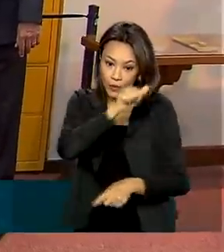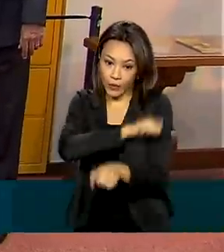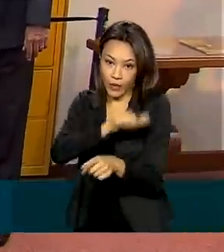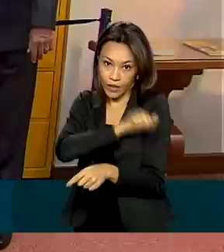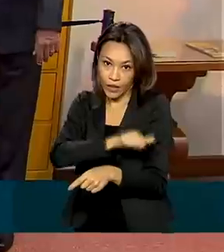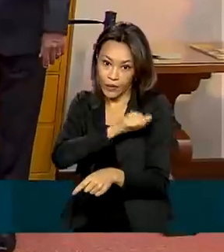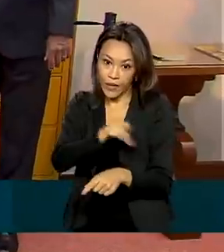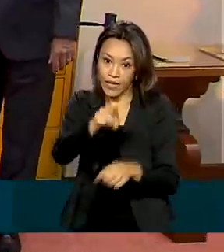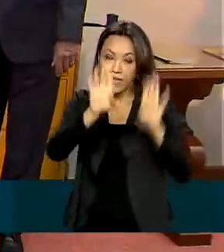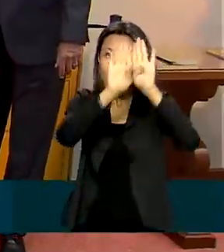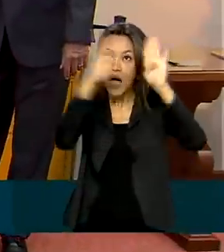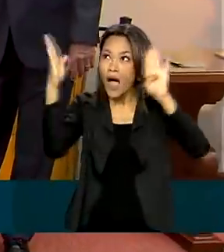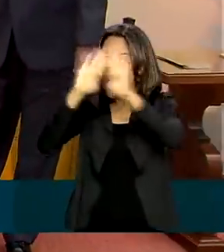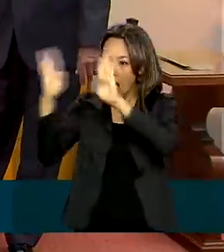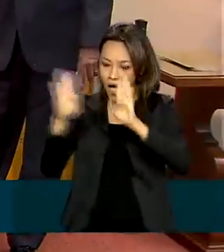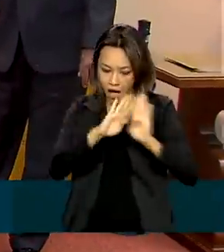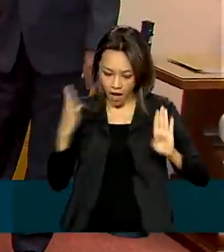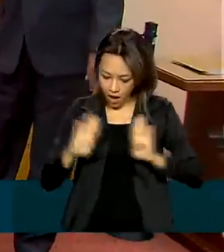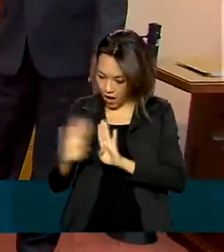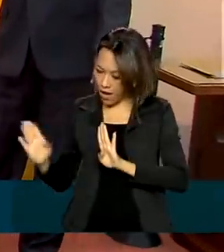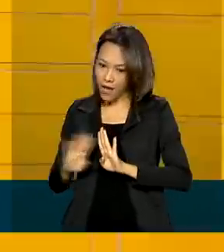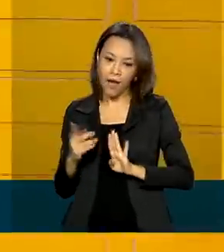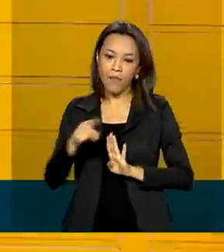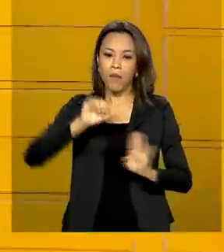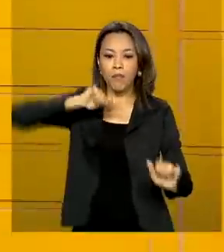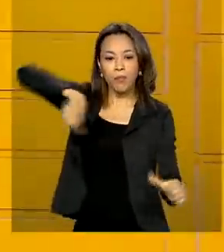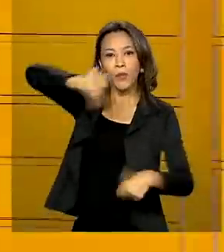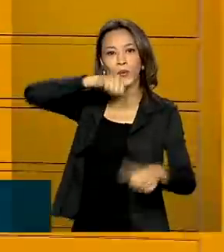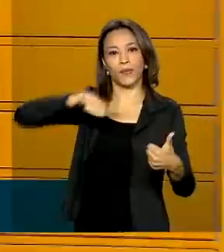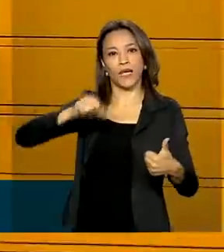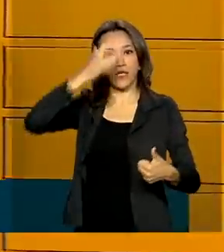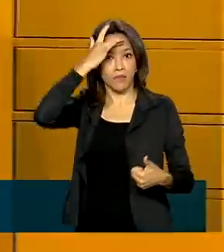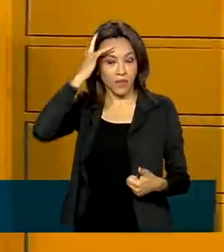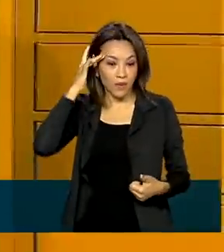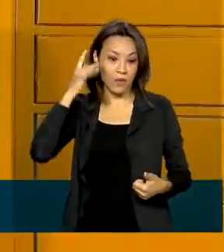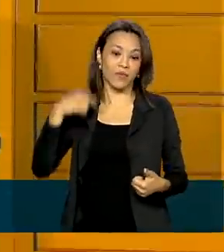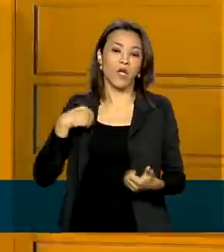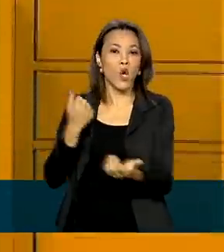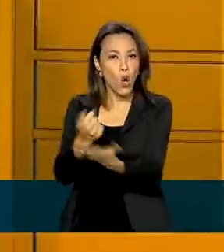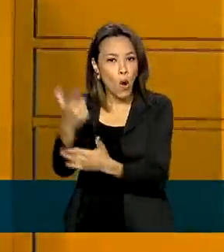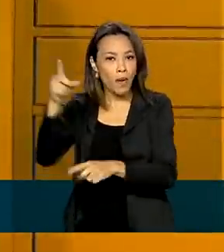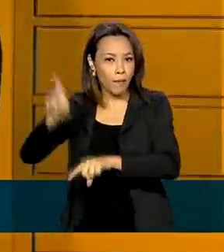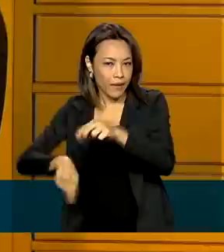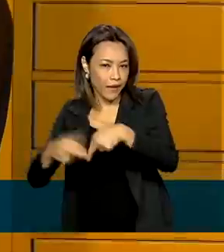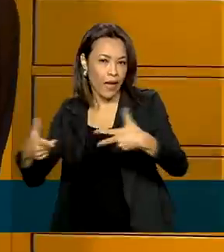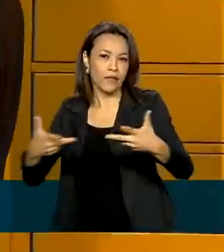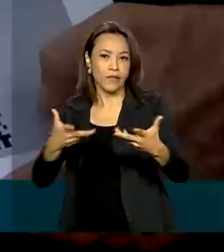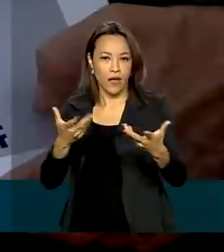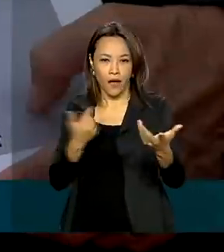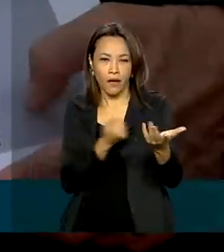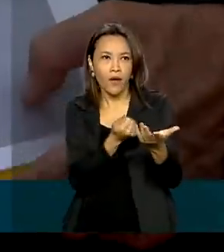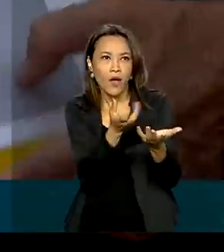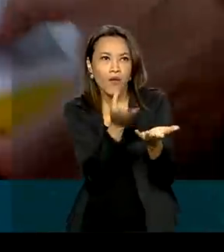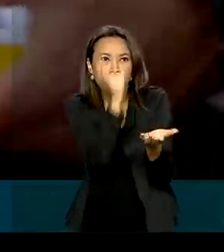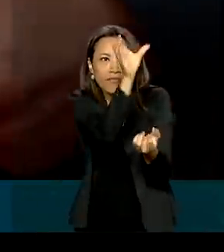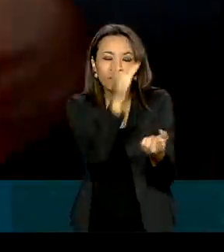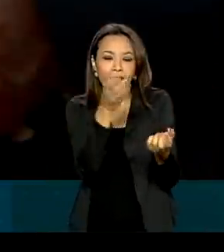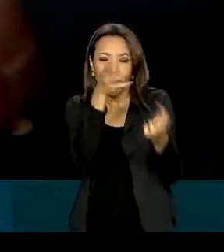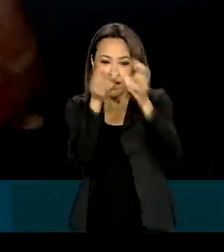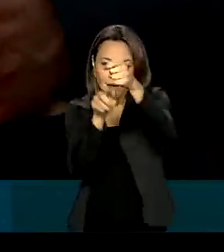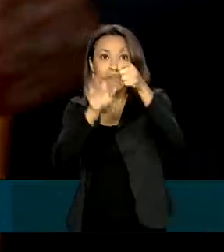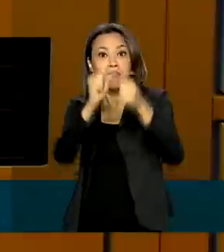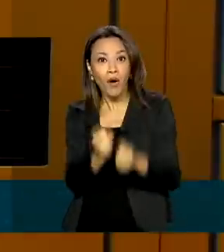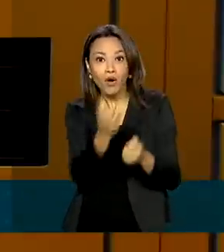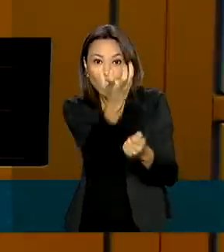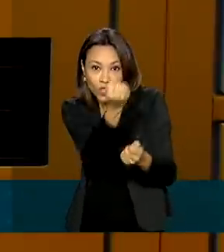Janeiro, os armários inteligentes prometem mudar o cenário. Os consumidores de produtos online vão poder retirar facilmente as encomendas nesses